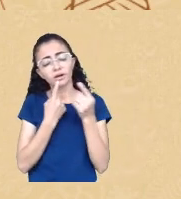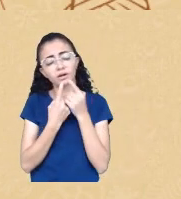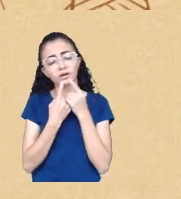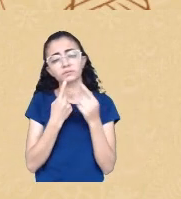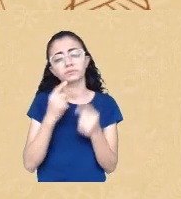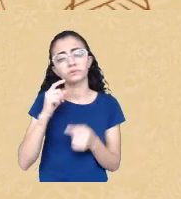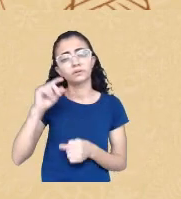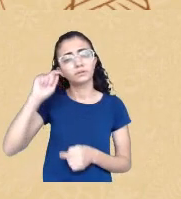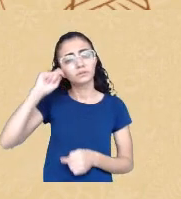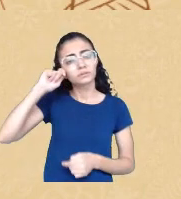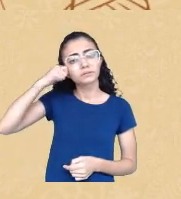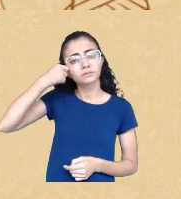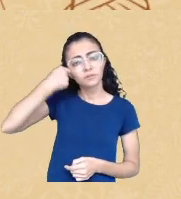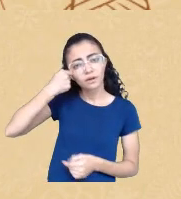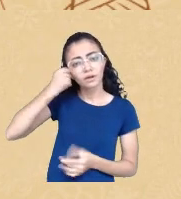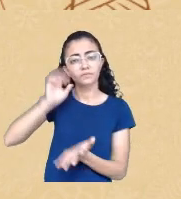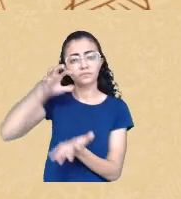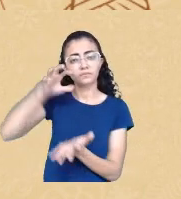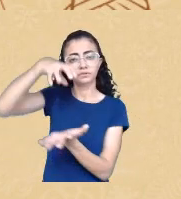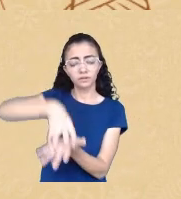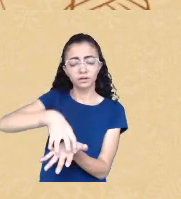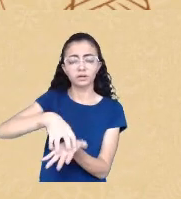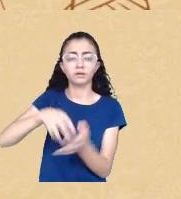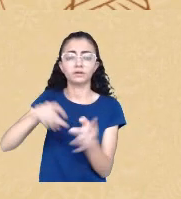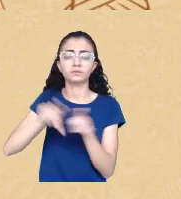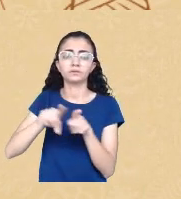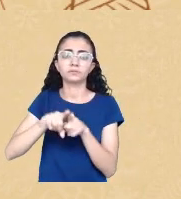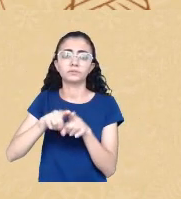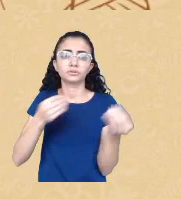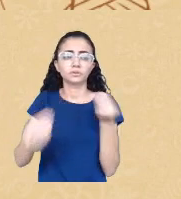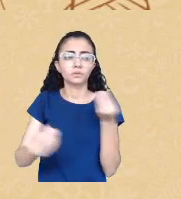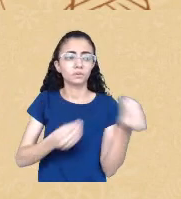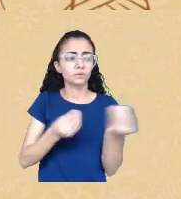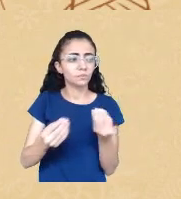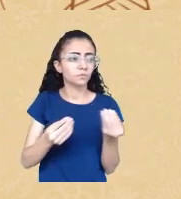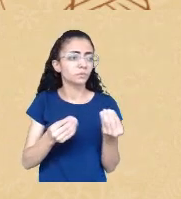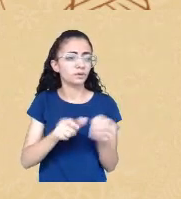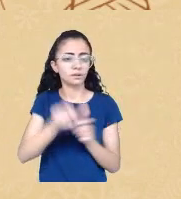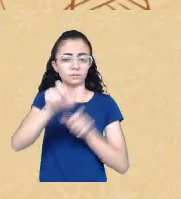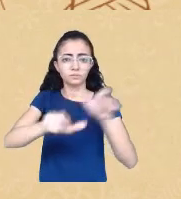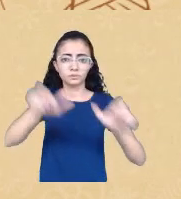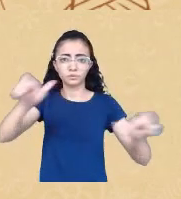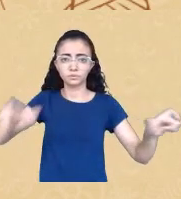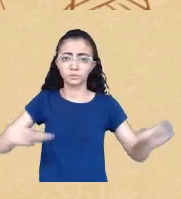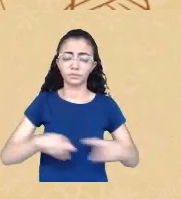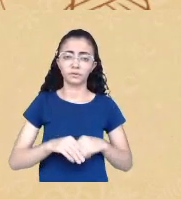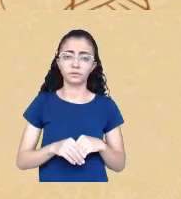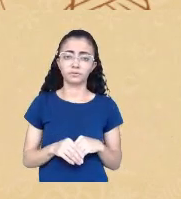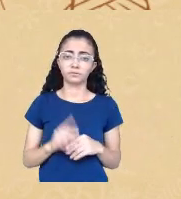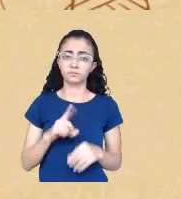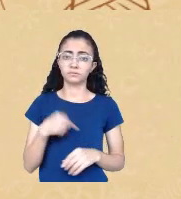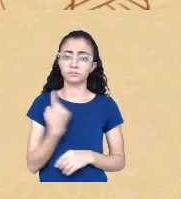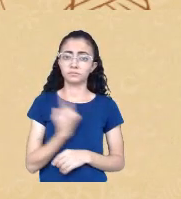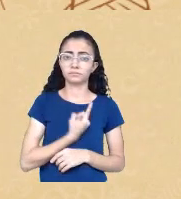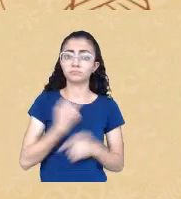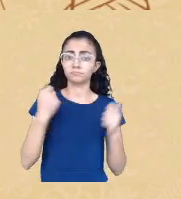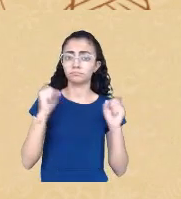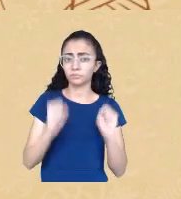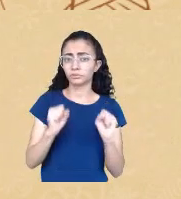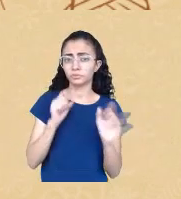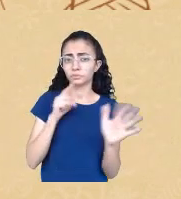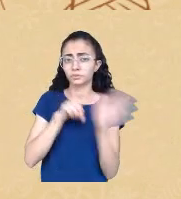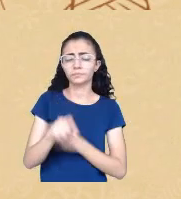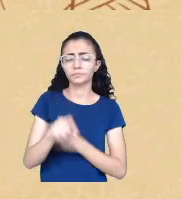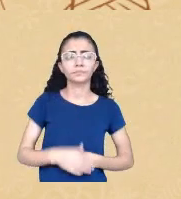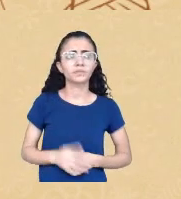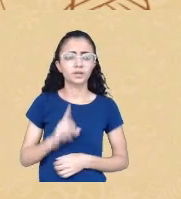colonialidade do ser nós que podemos começar a perguntar aonde nós escondemos